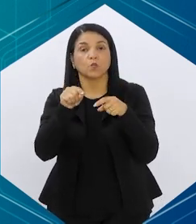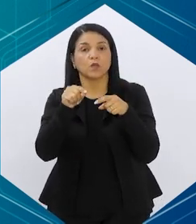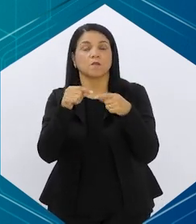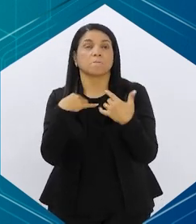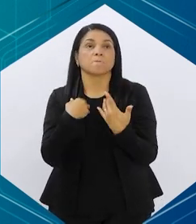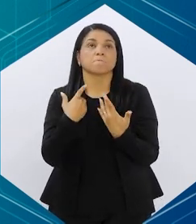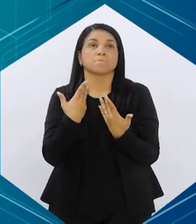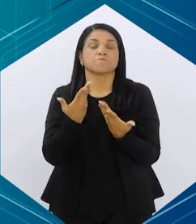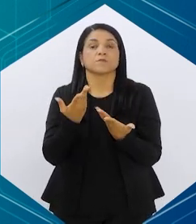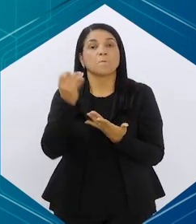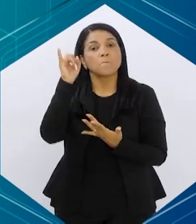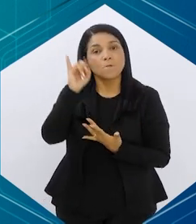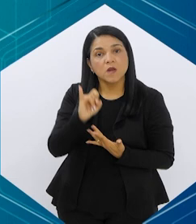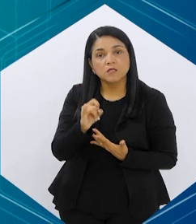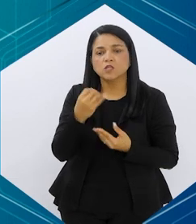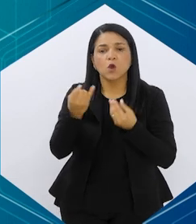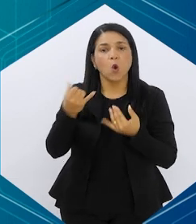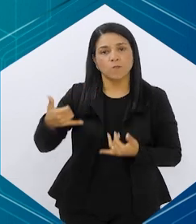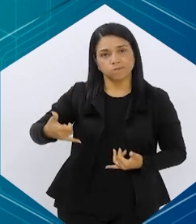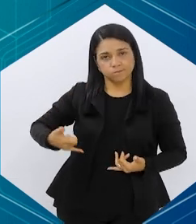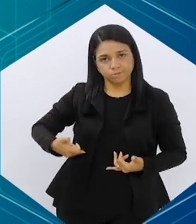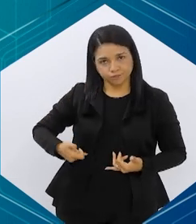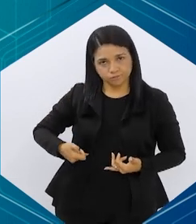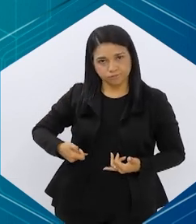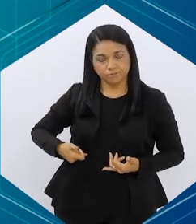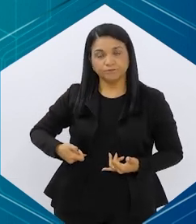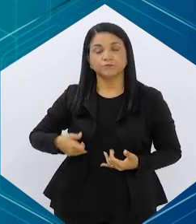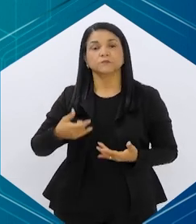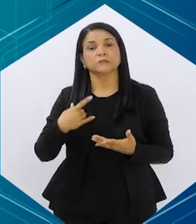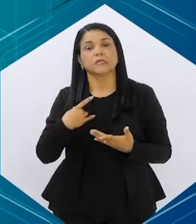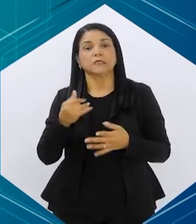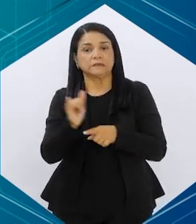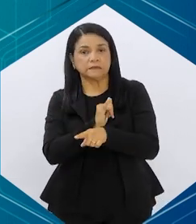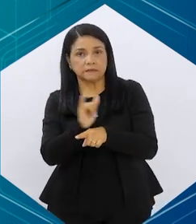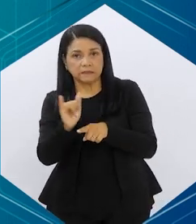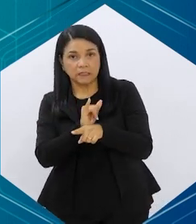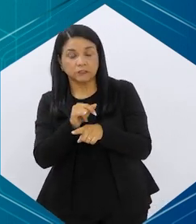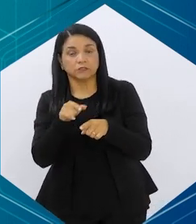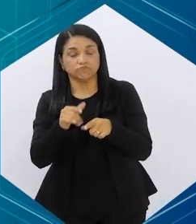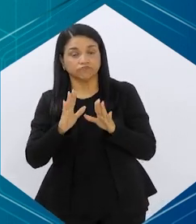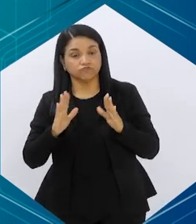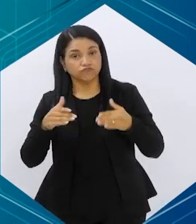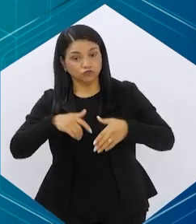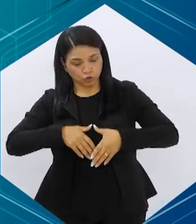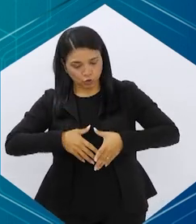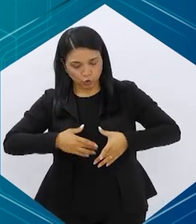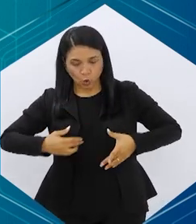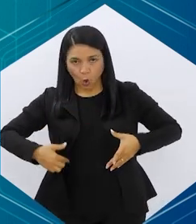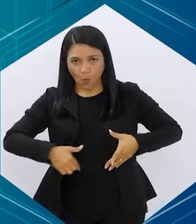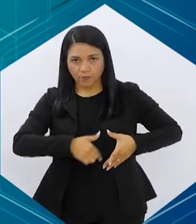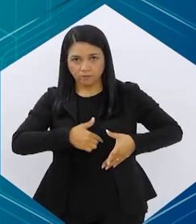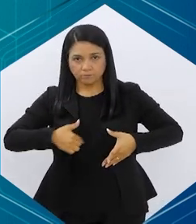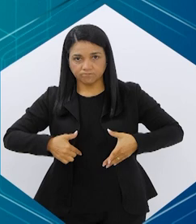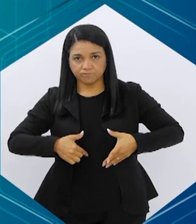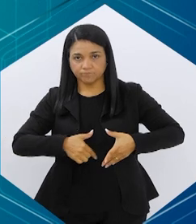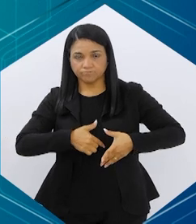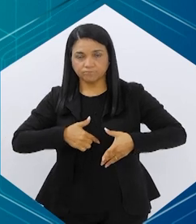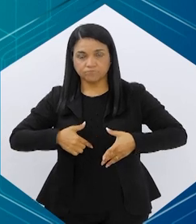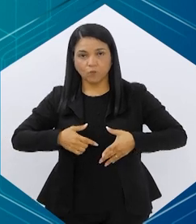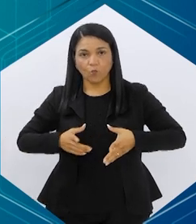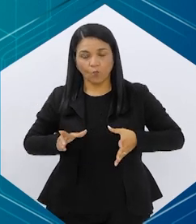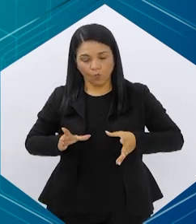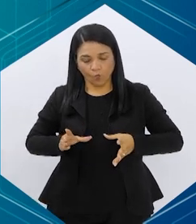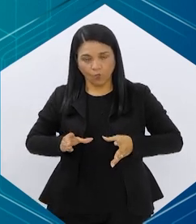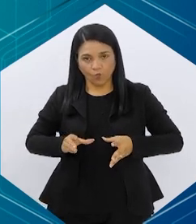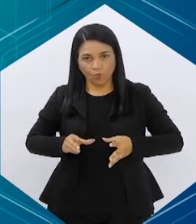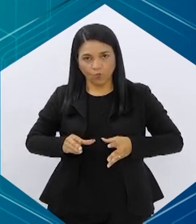Por que a pessoa perde peso? Então, tem dois, digamos, grandes mecanismos. Ela vai atuar no estômago, alentecendo o